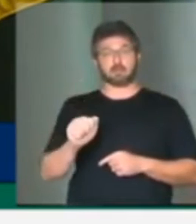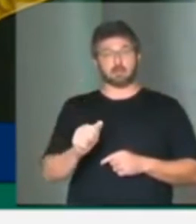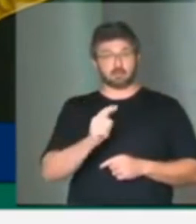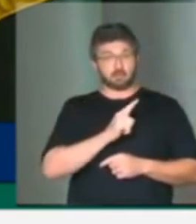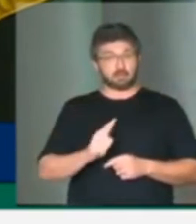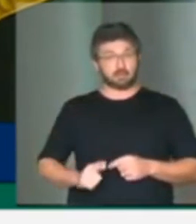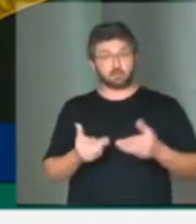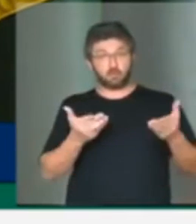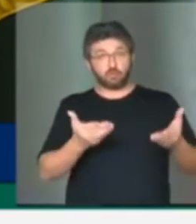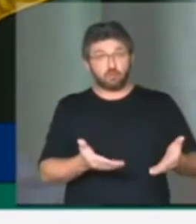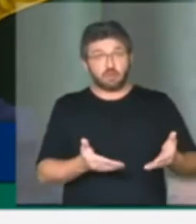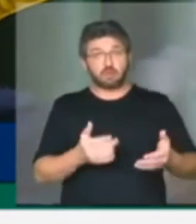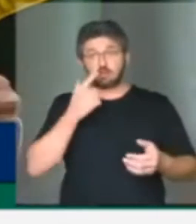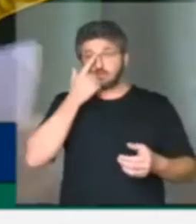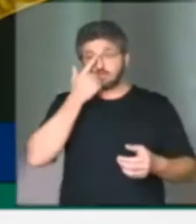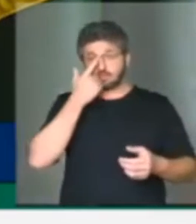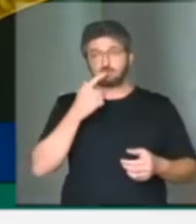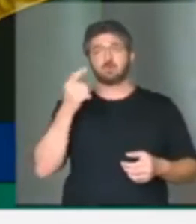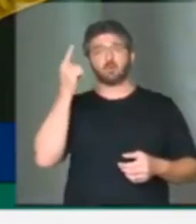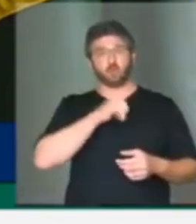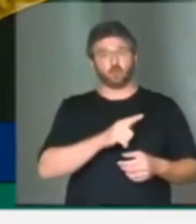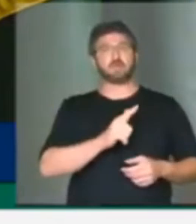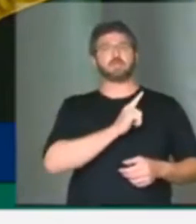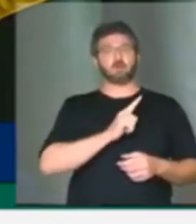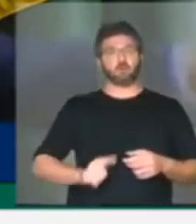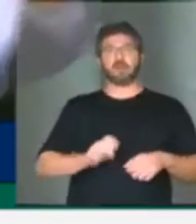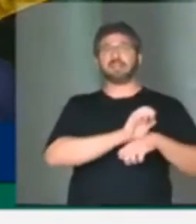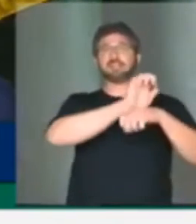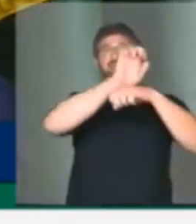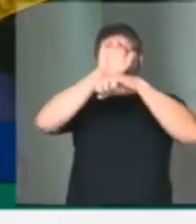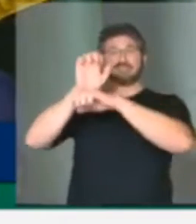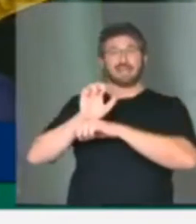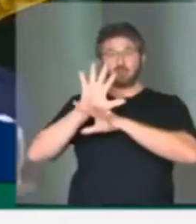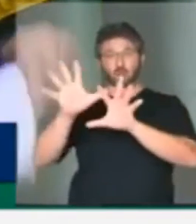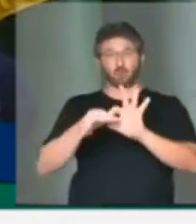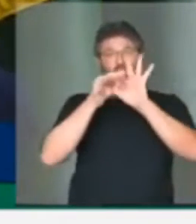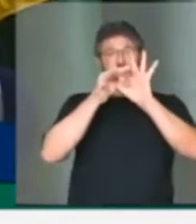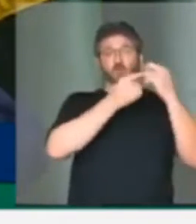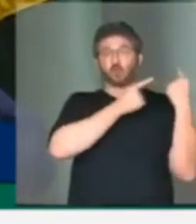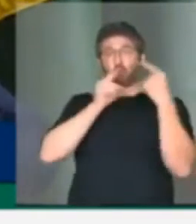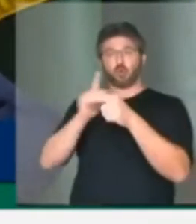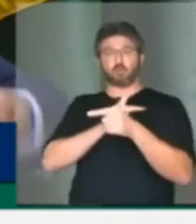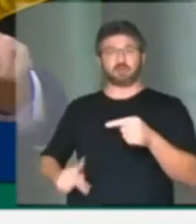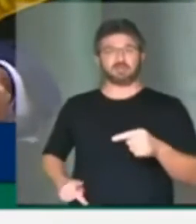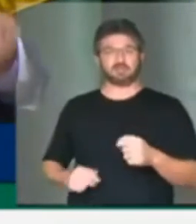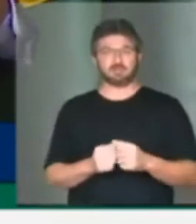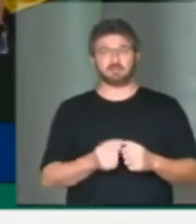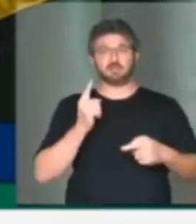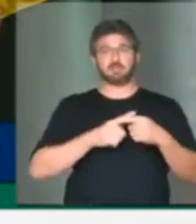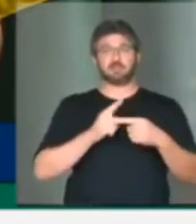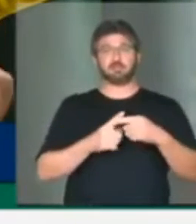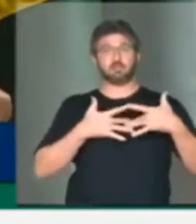é um governo que conseguiu unir os governadores. Contra ele, unir os governadores que se